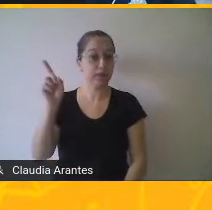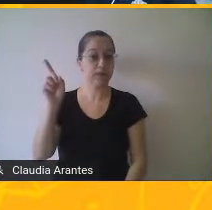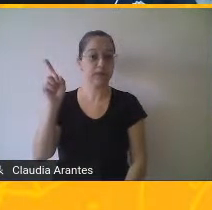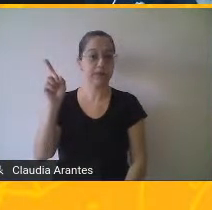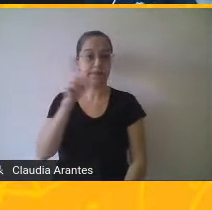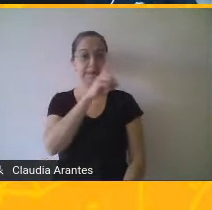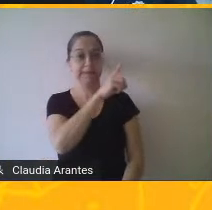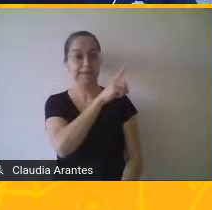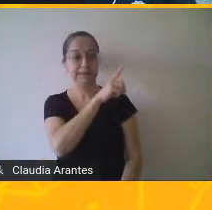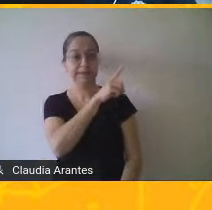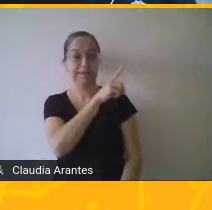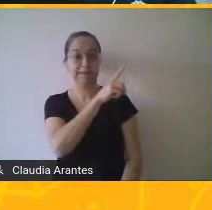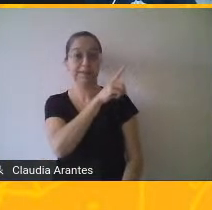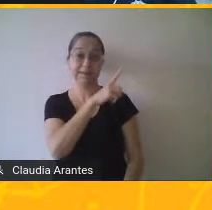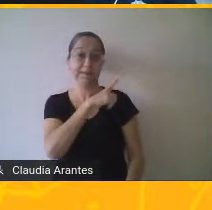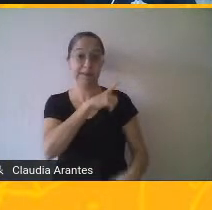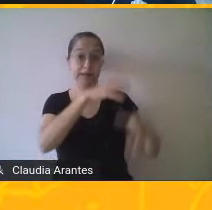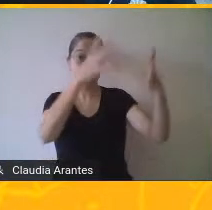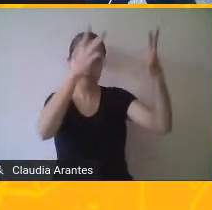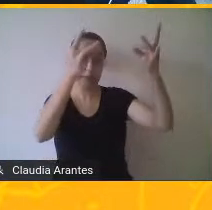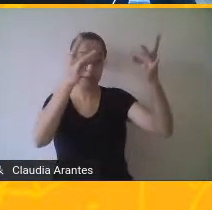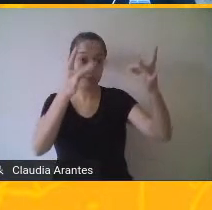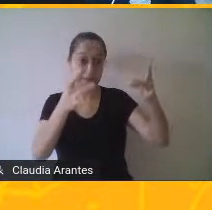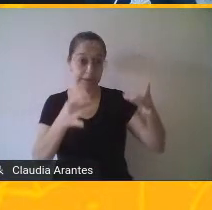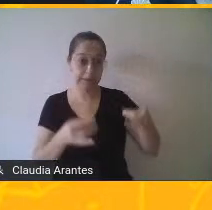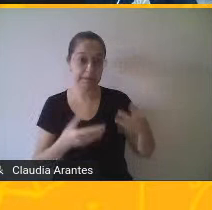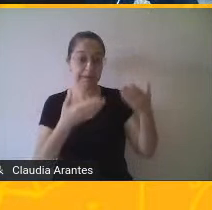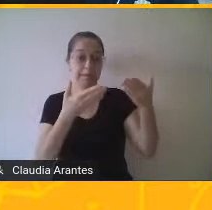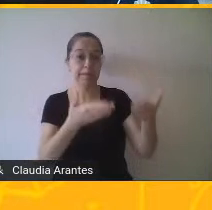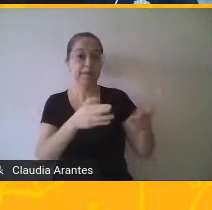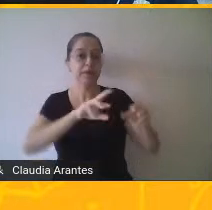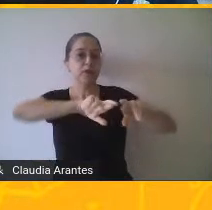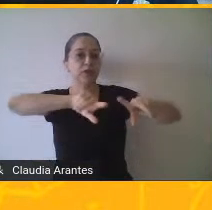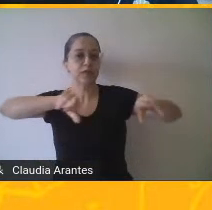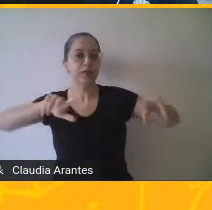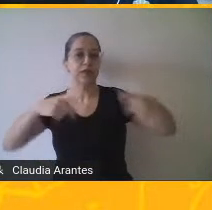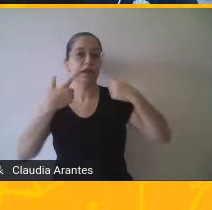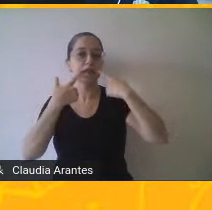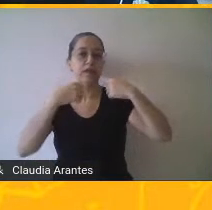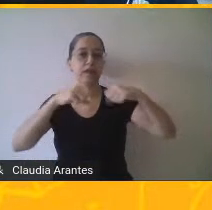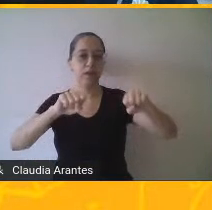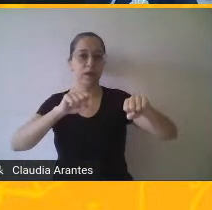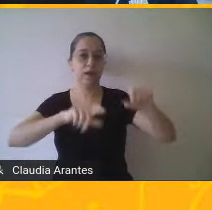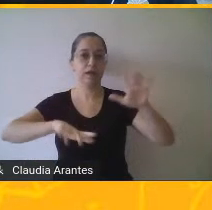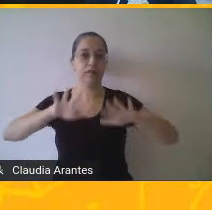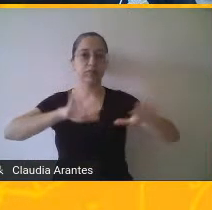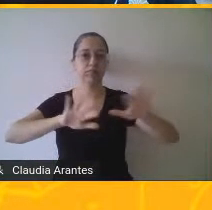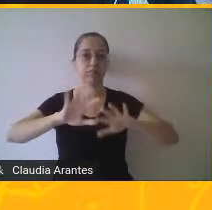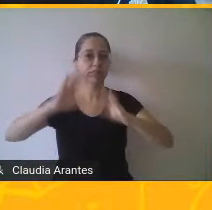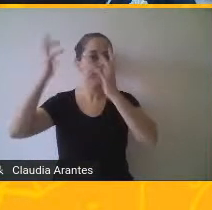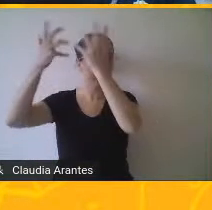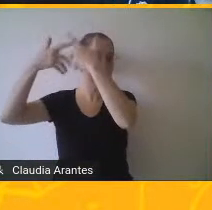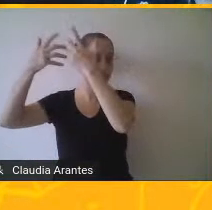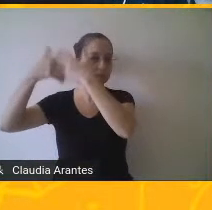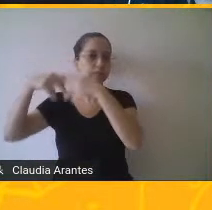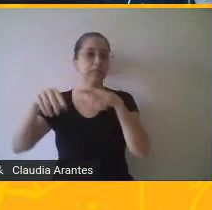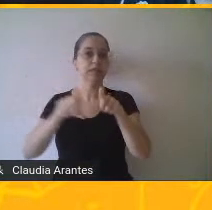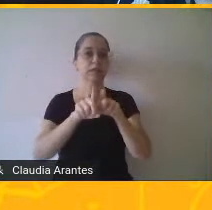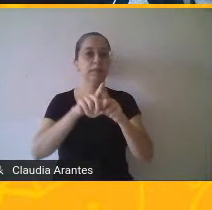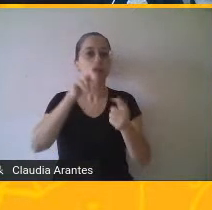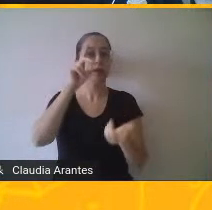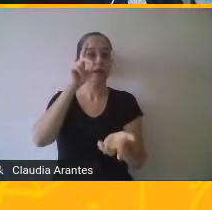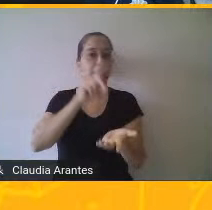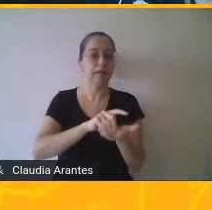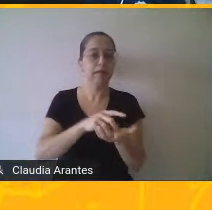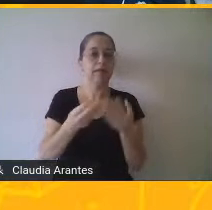simbólicos das diferentes linguagens como meios de organização cognitiva da realidade pela